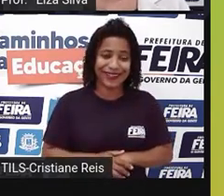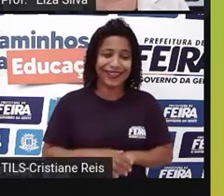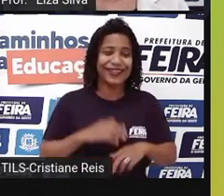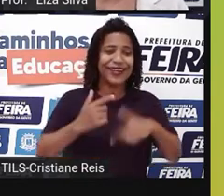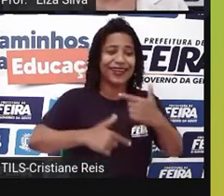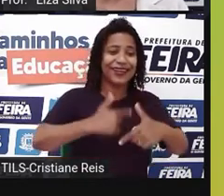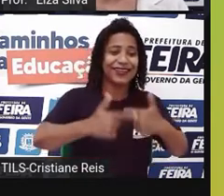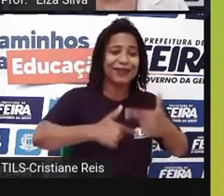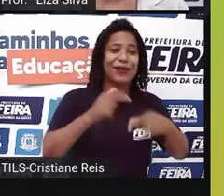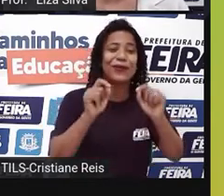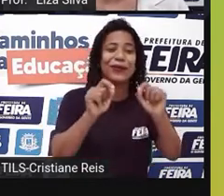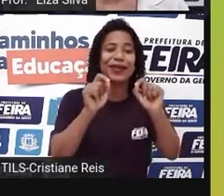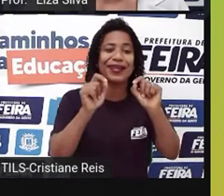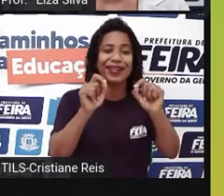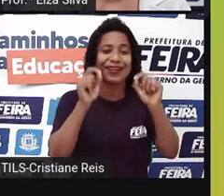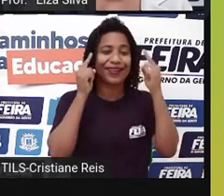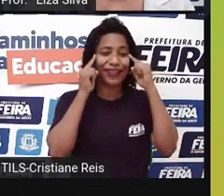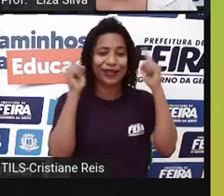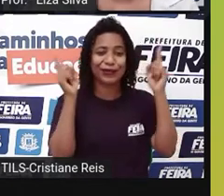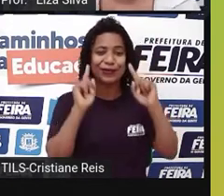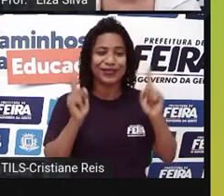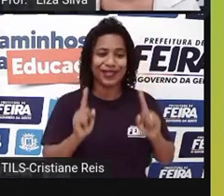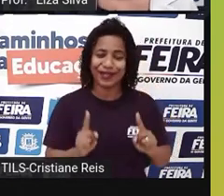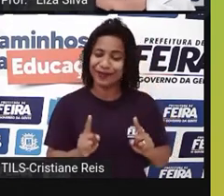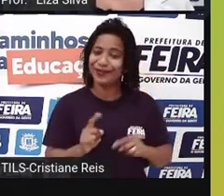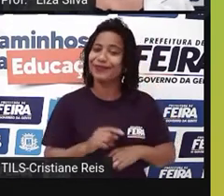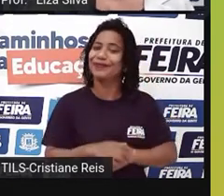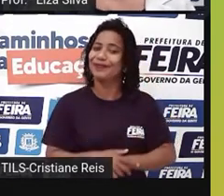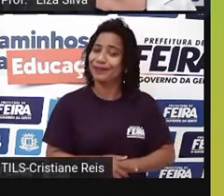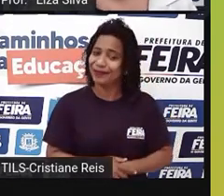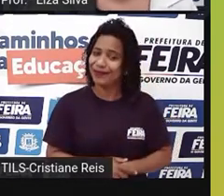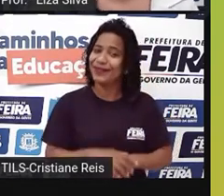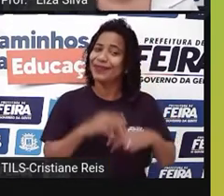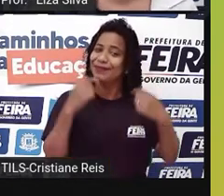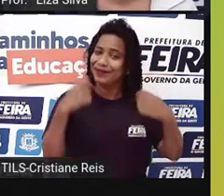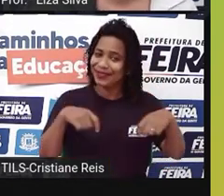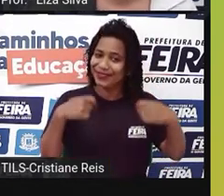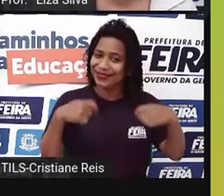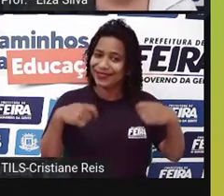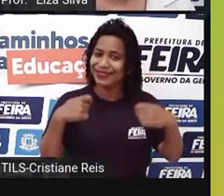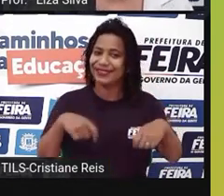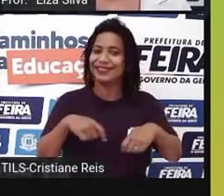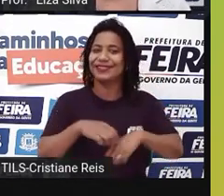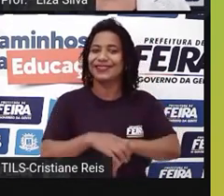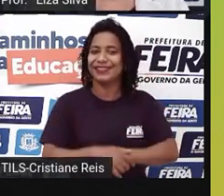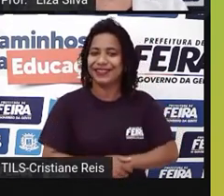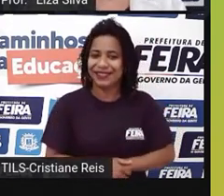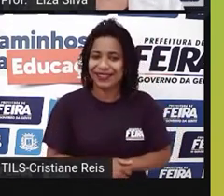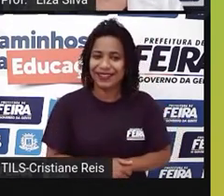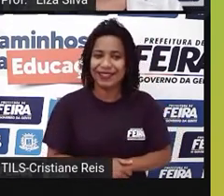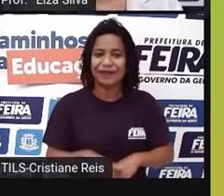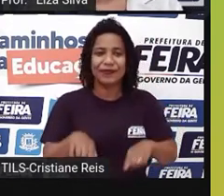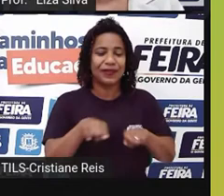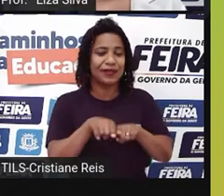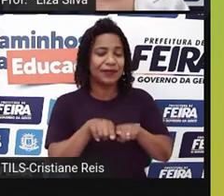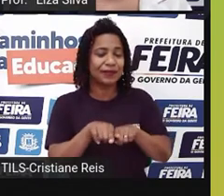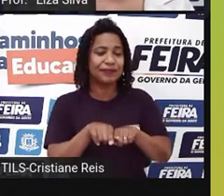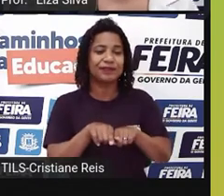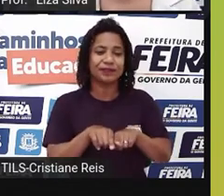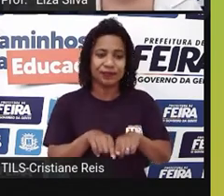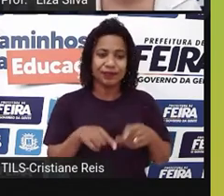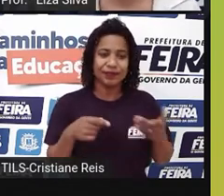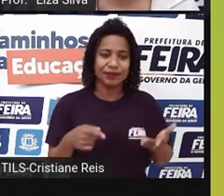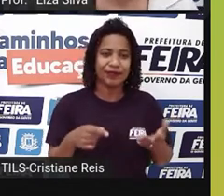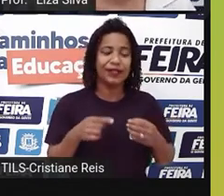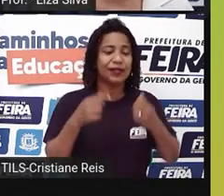Não é verdade? Então, ele também apresentou motivos pessoais como